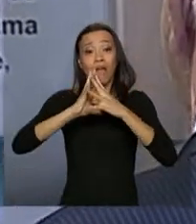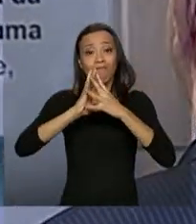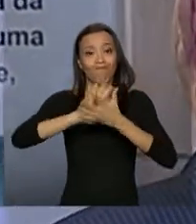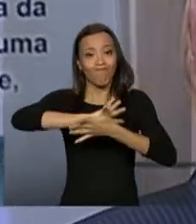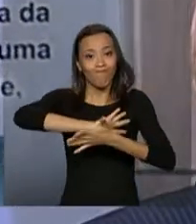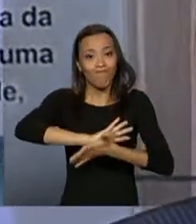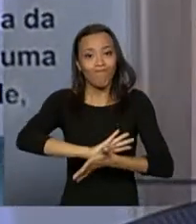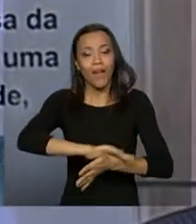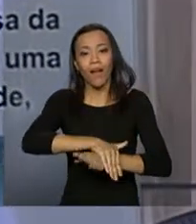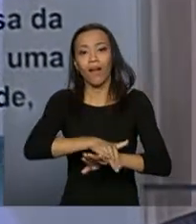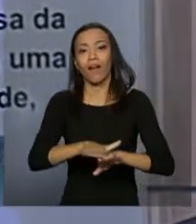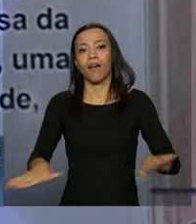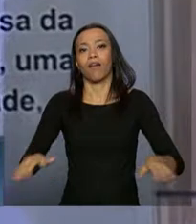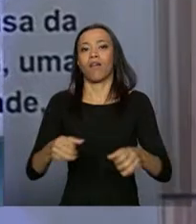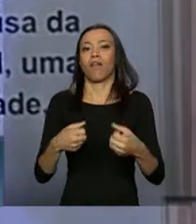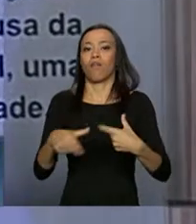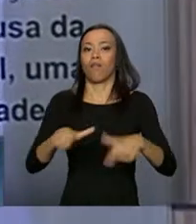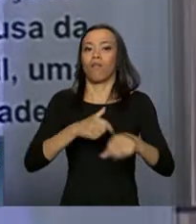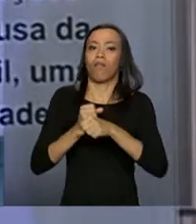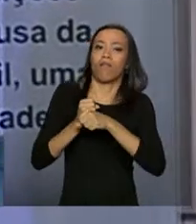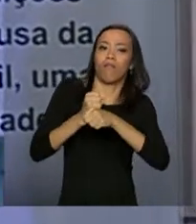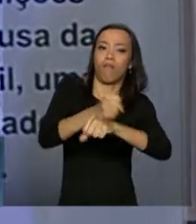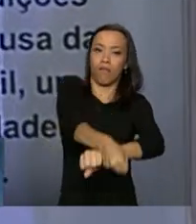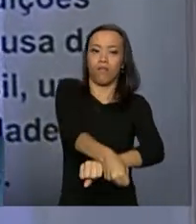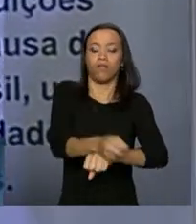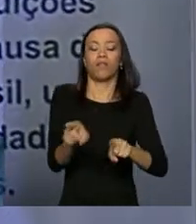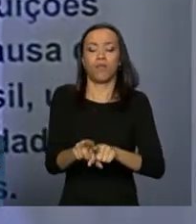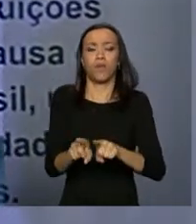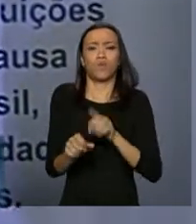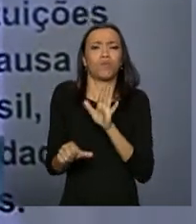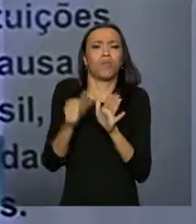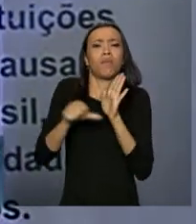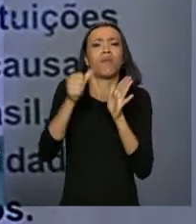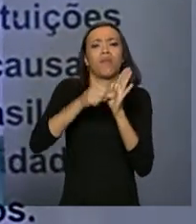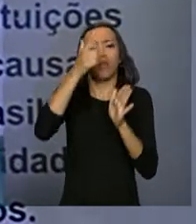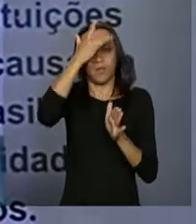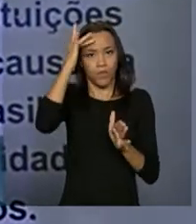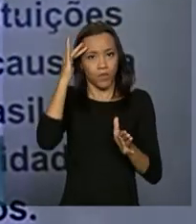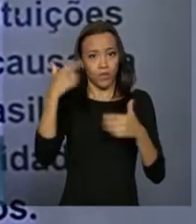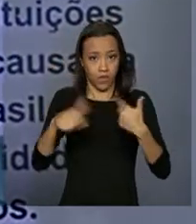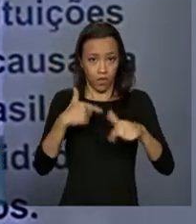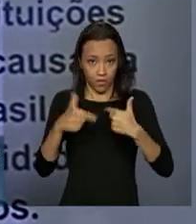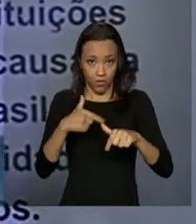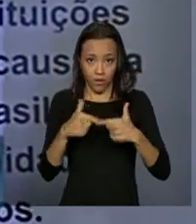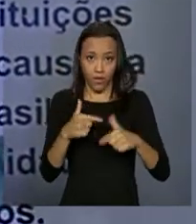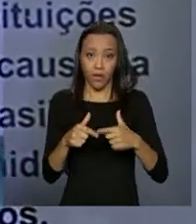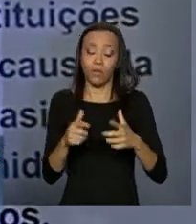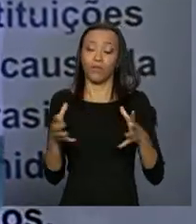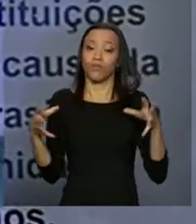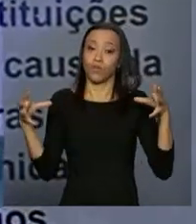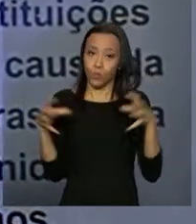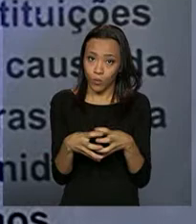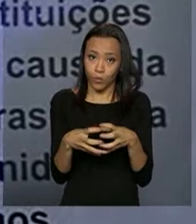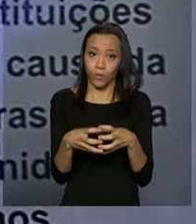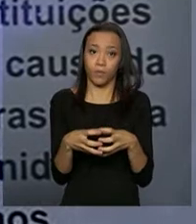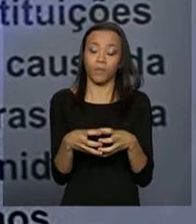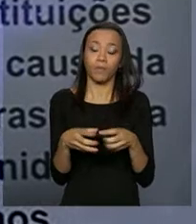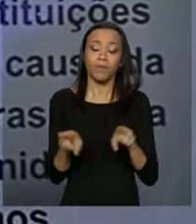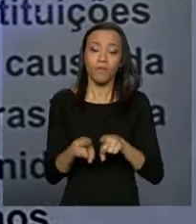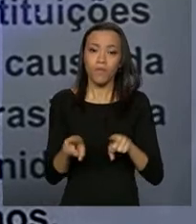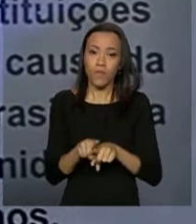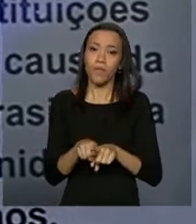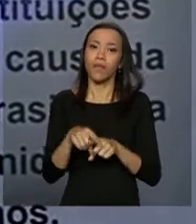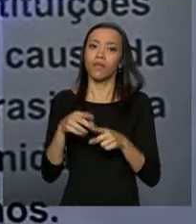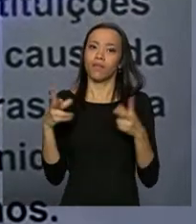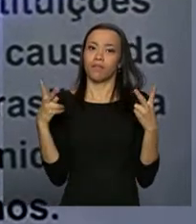na placa são homenageados os primeiros auditores fiscais do trabalho, coordenadores do grupo e os